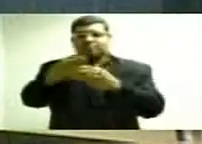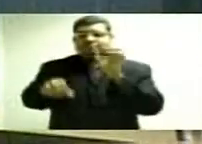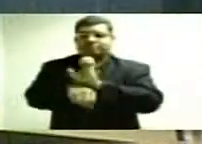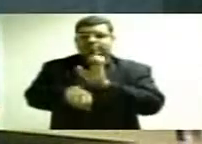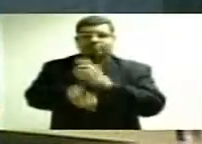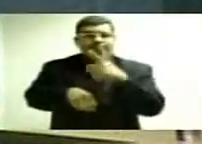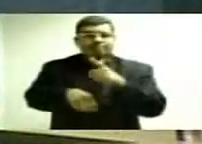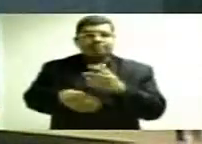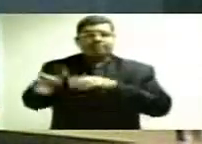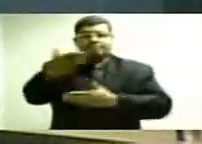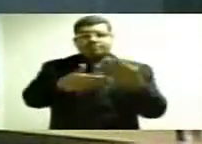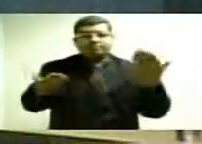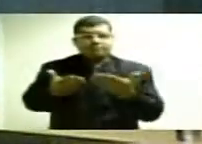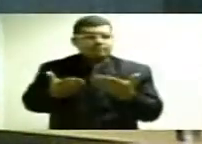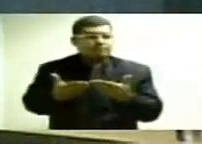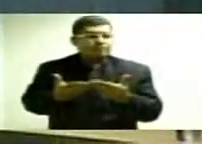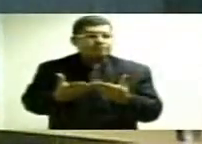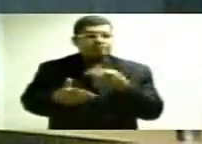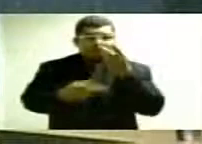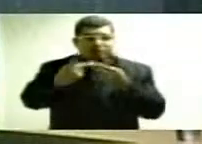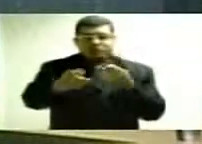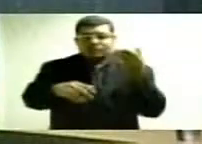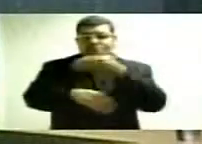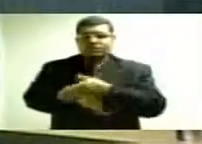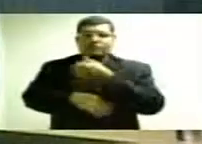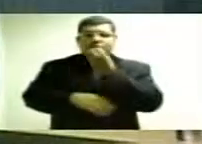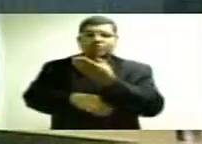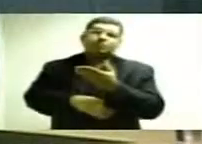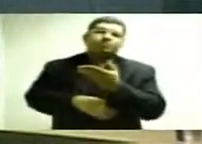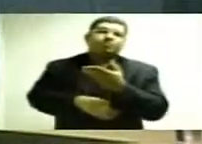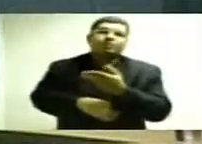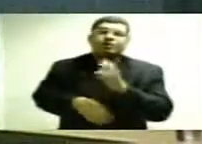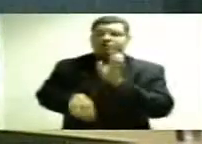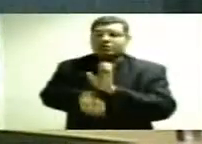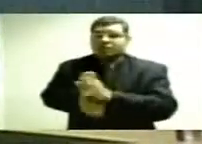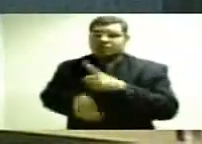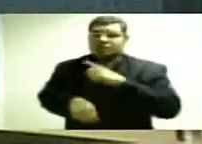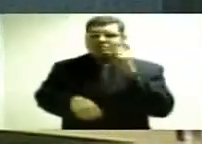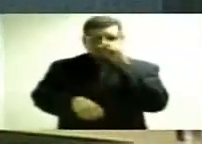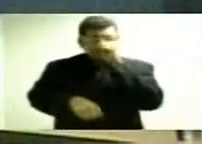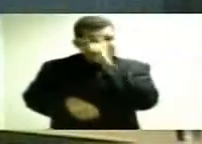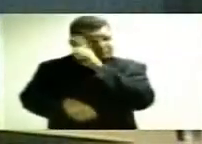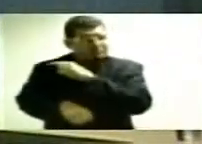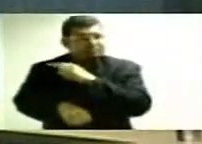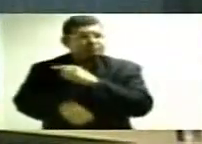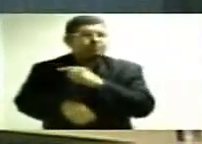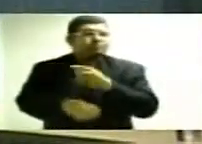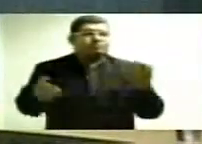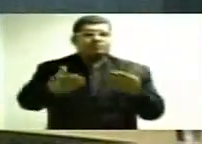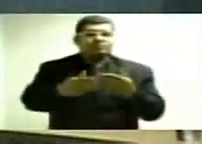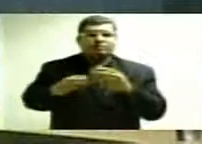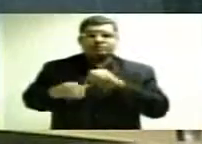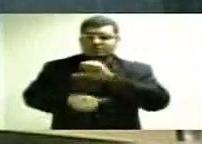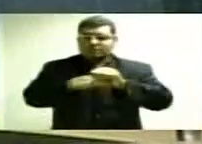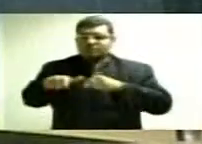é um Estado que, acima de tudo, retrai a economia, é um Estado que dificulta a roda da economia de